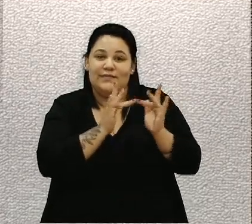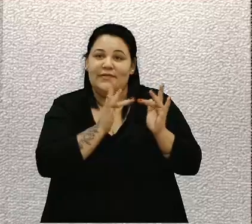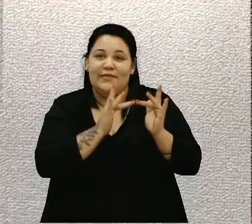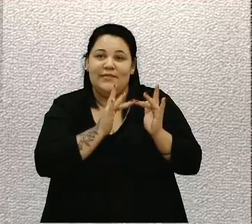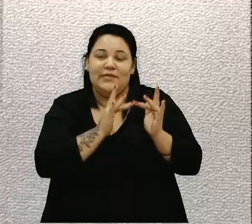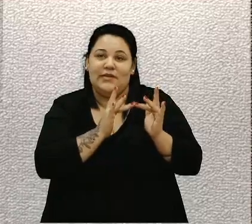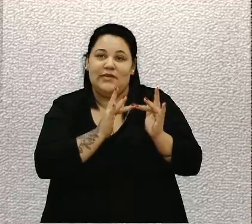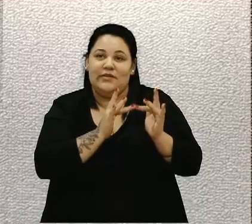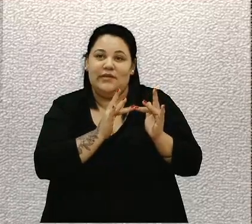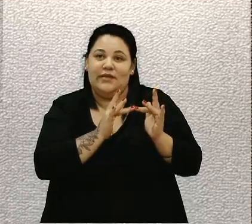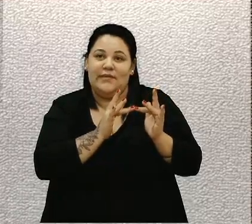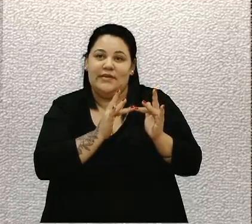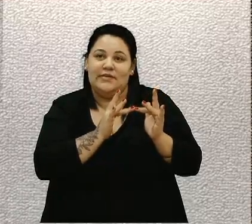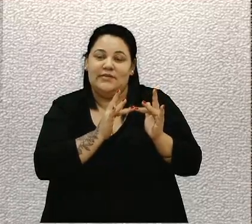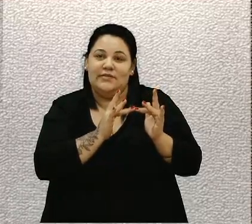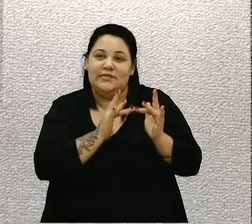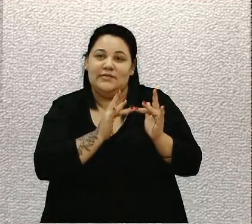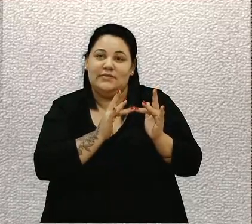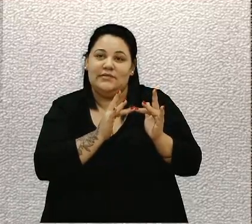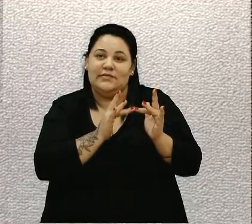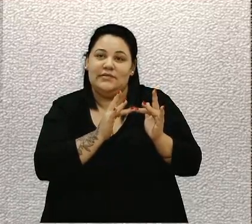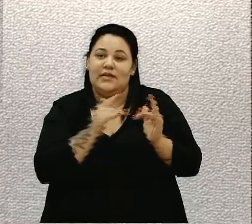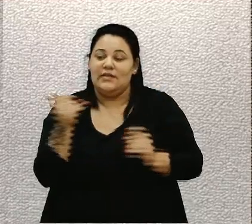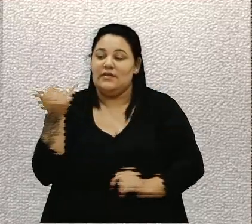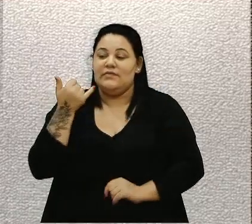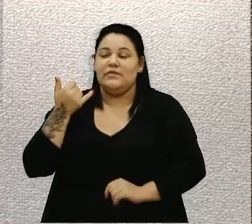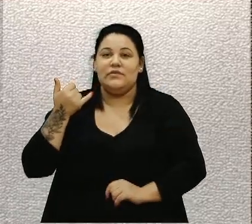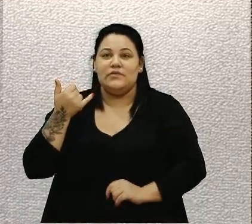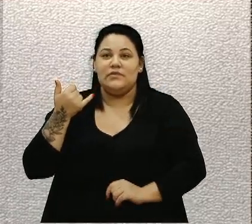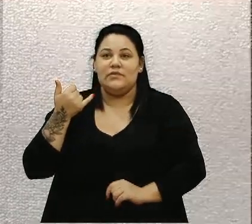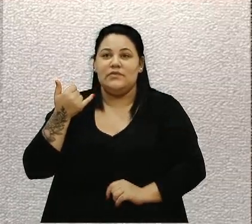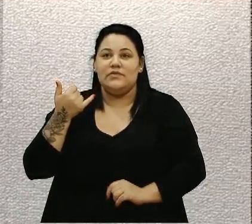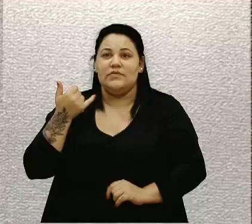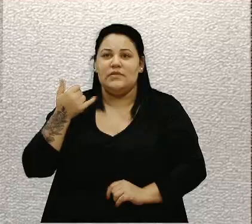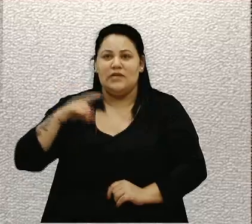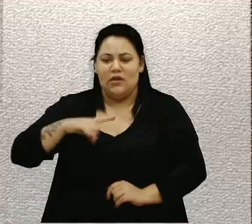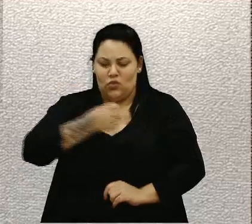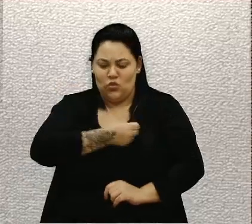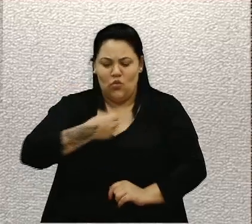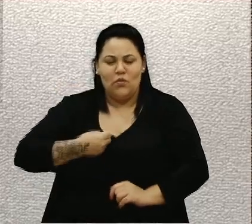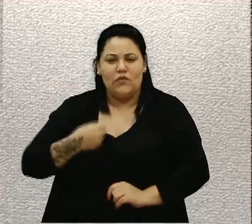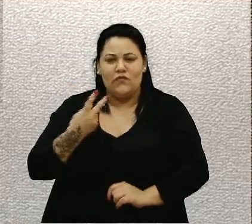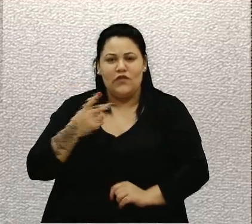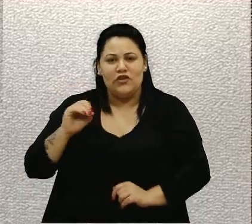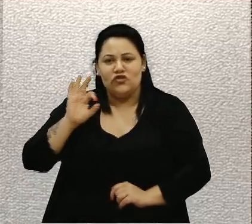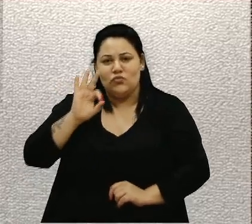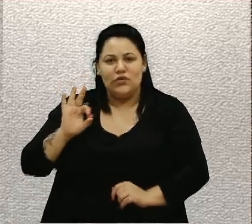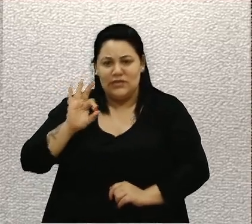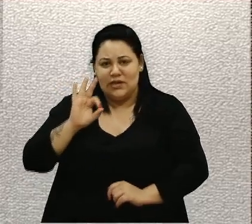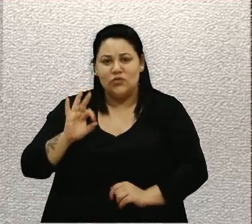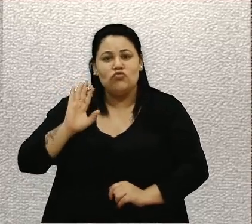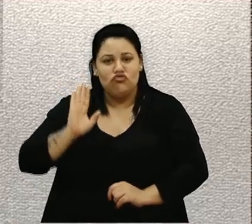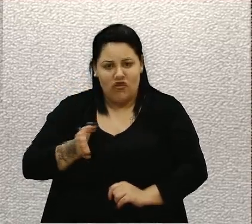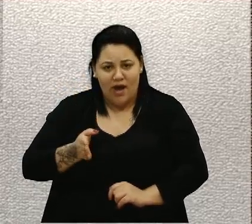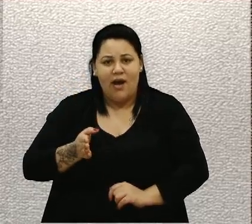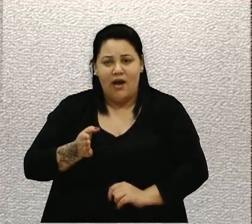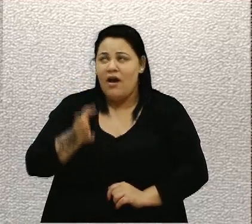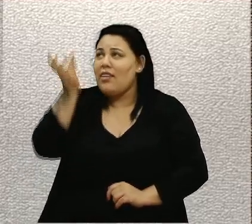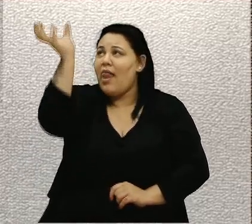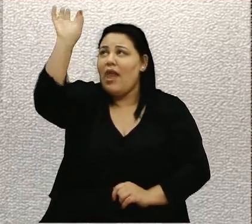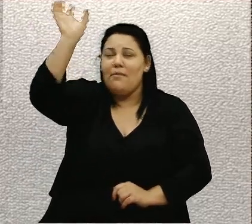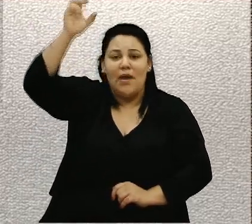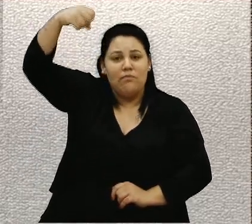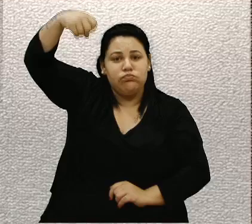a esse trabalho, e ele nos passa um número que, em torno de 20% já das luminárias da